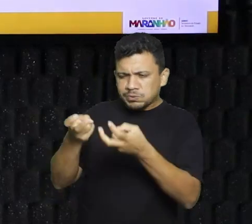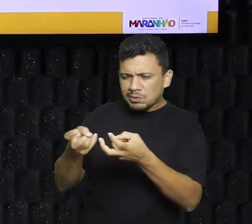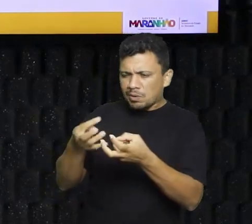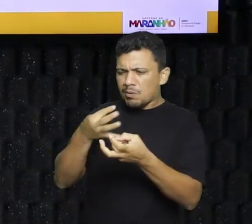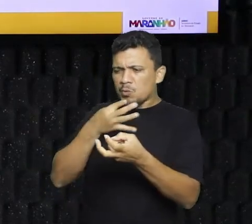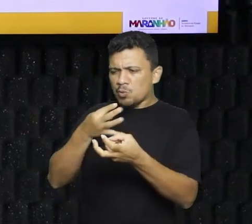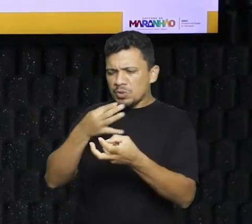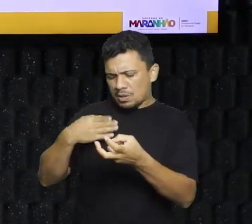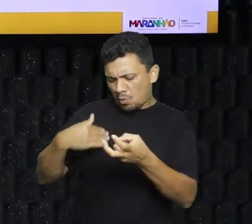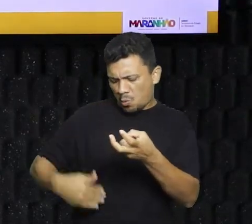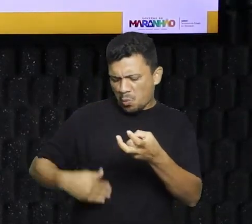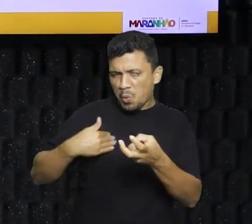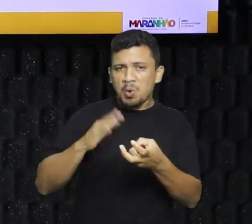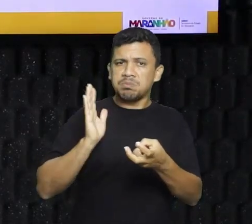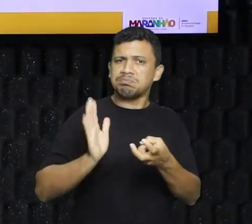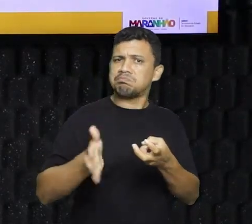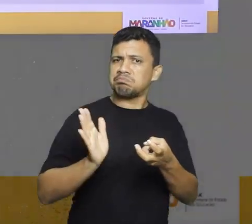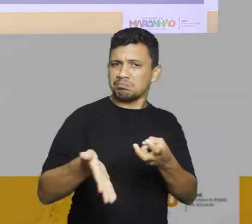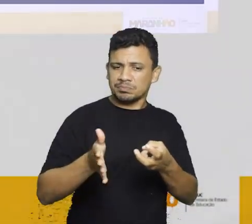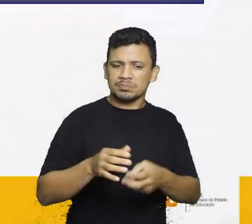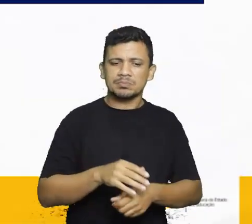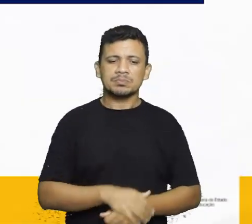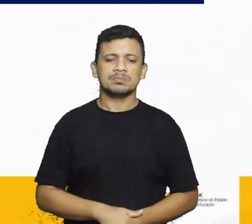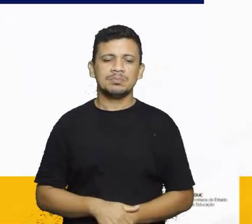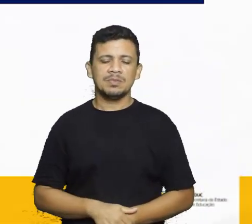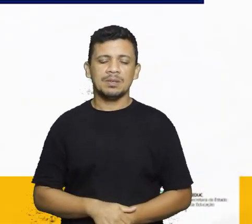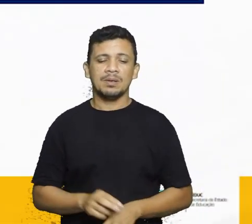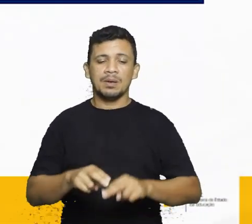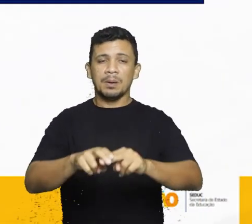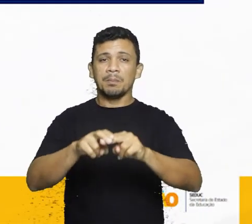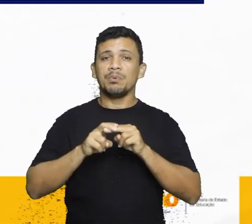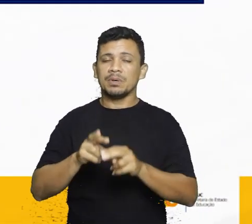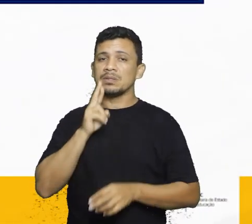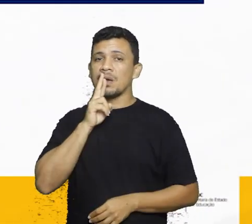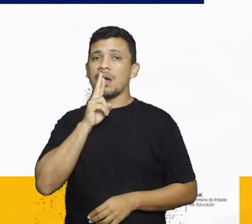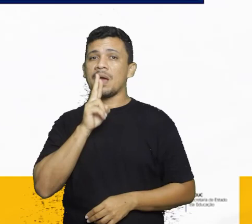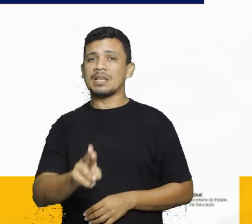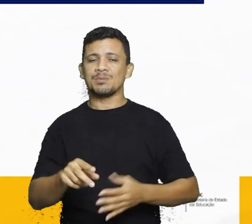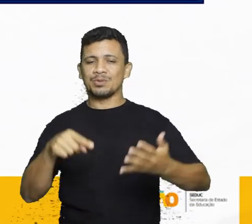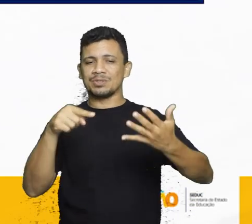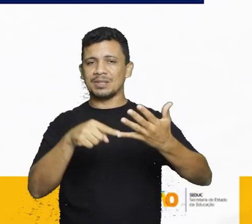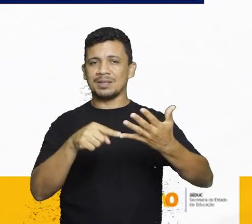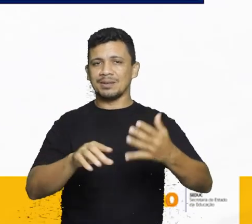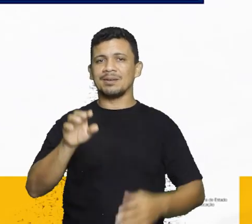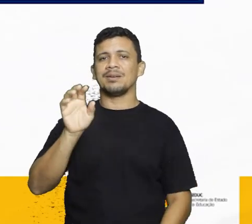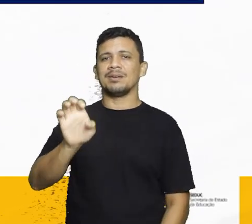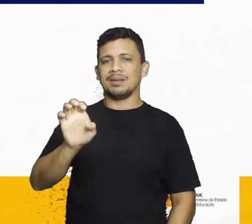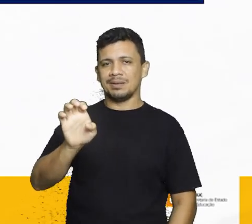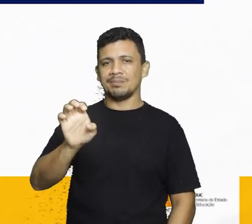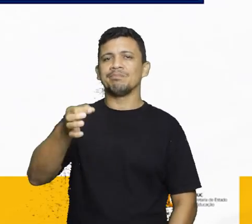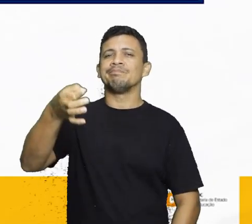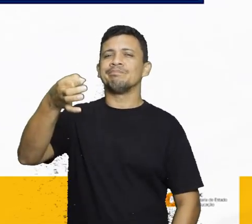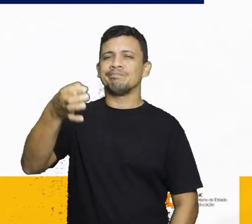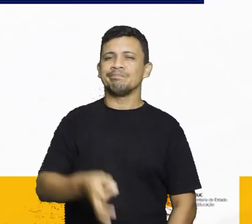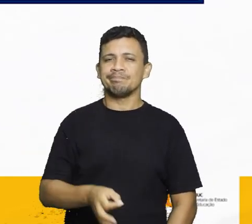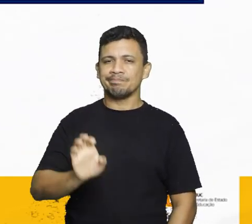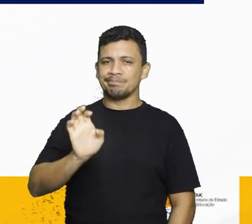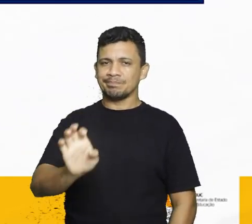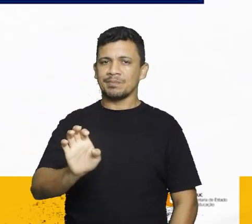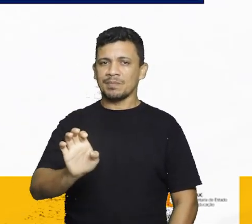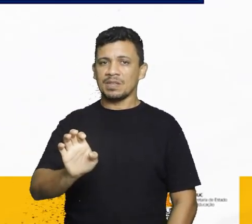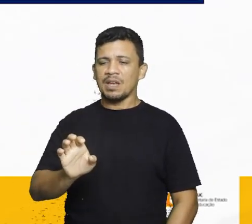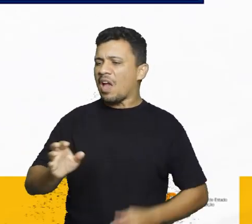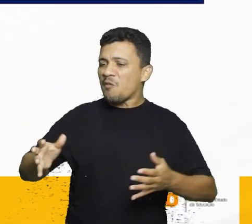para produzir anticorpos contra ele, está certo? Então, a alternativa correta aqui, vai ser a letra E. Ele vai